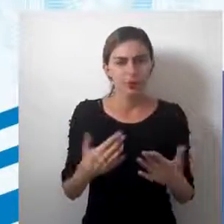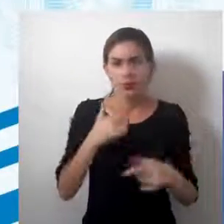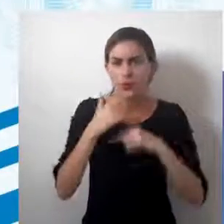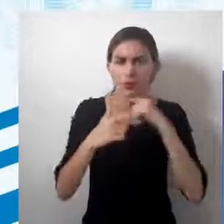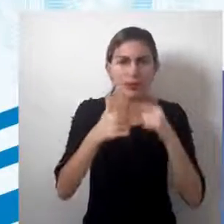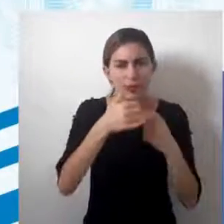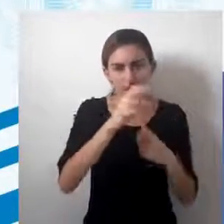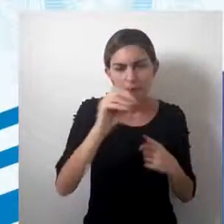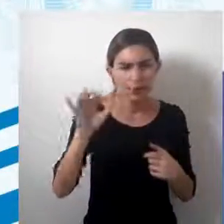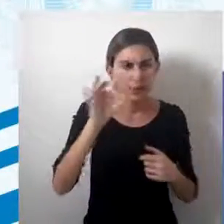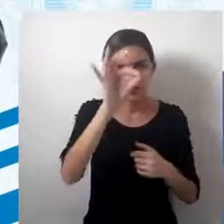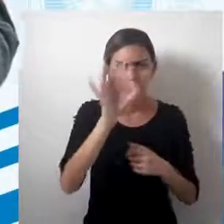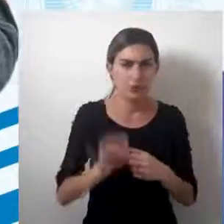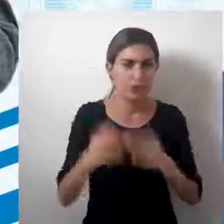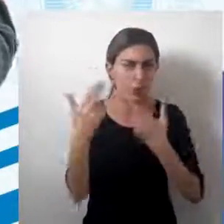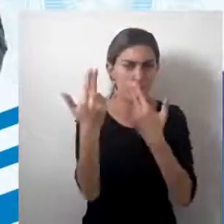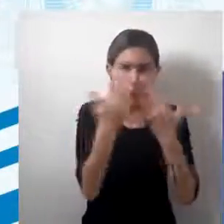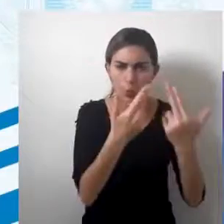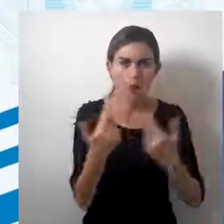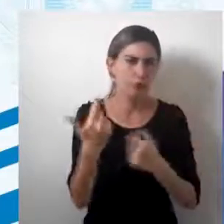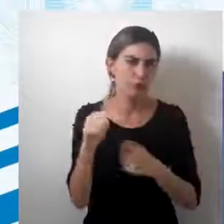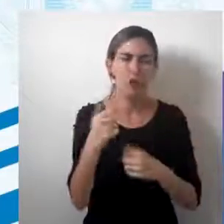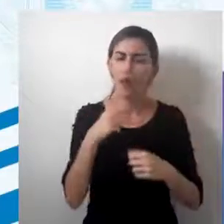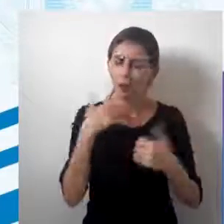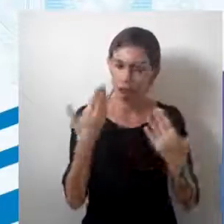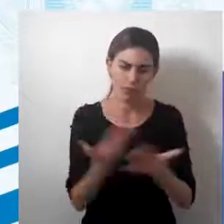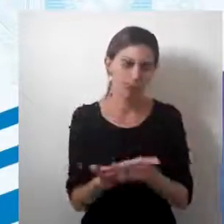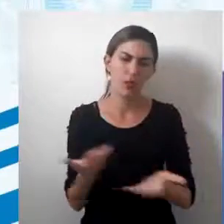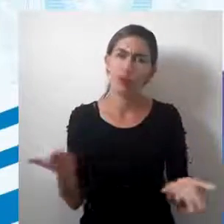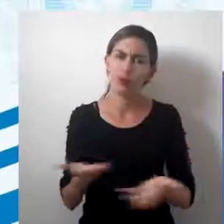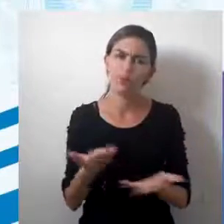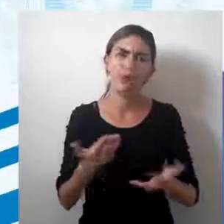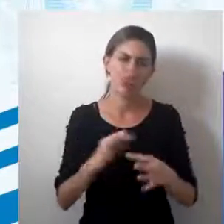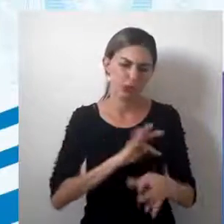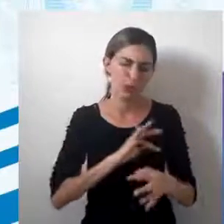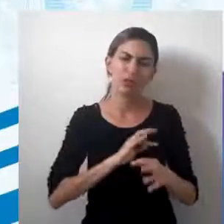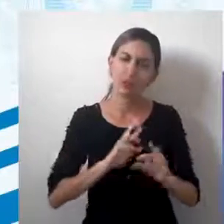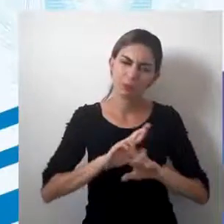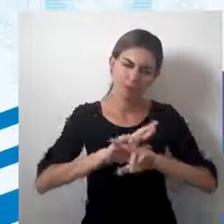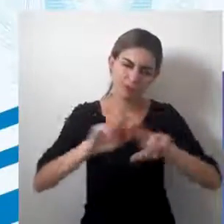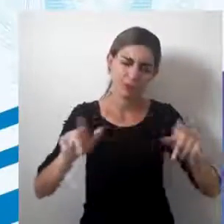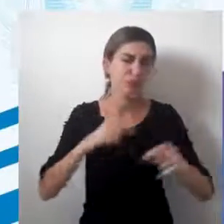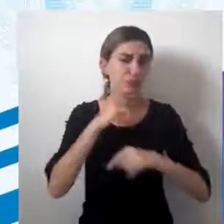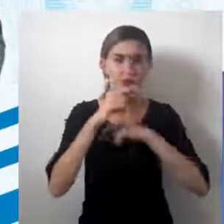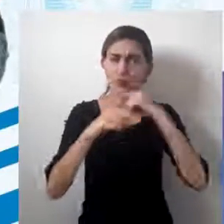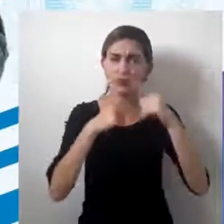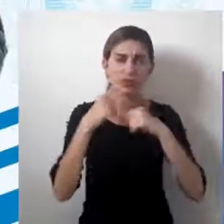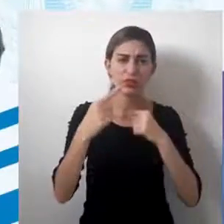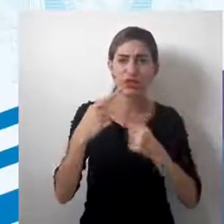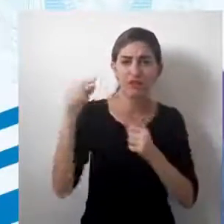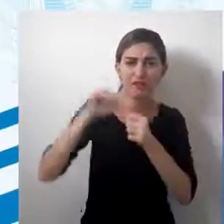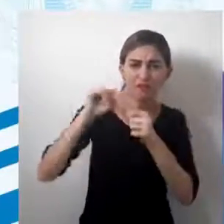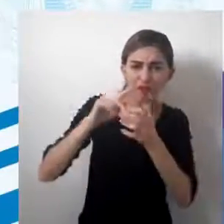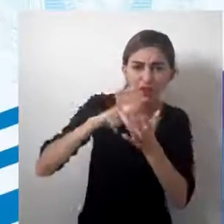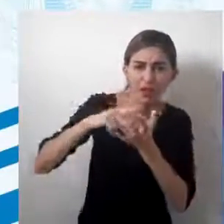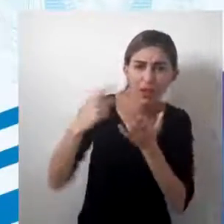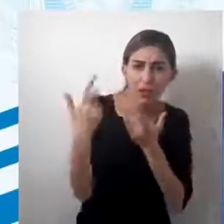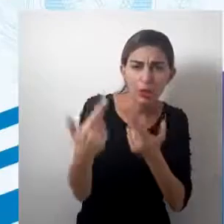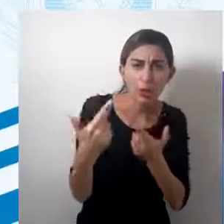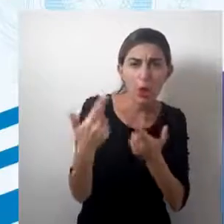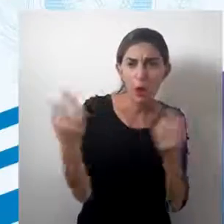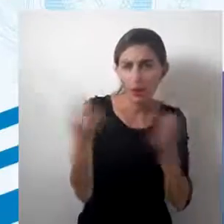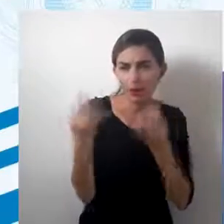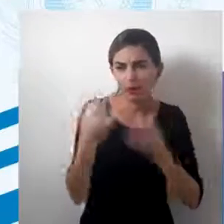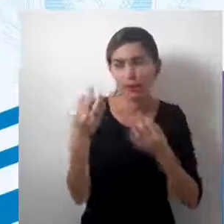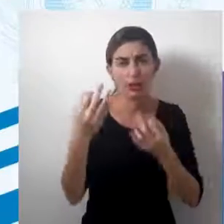chegando a 100%. Até ainda hoje, com as técnicas mais sofisticadas, não se consegue essa representação com 100%